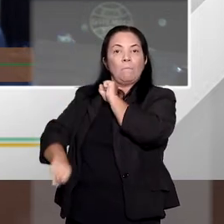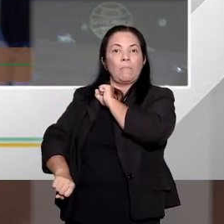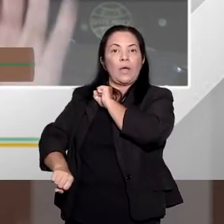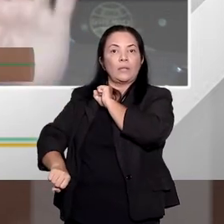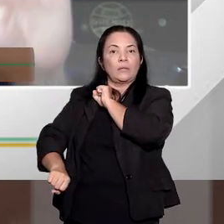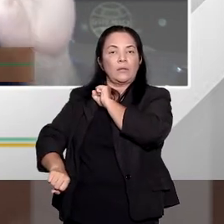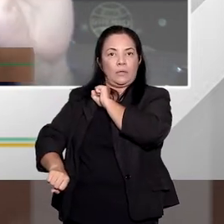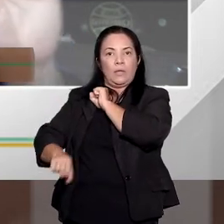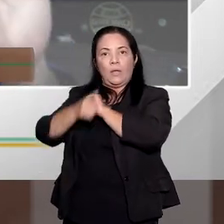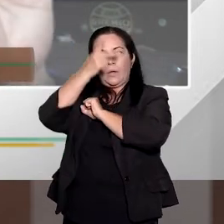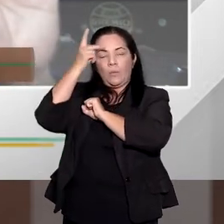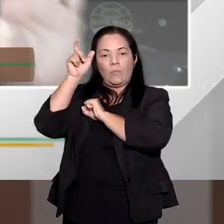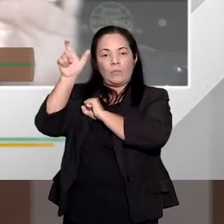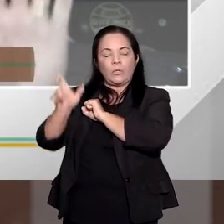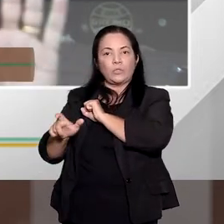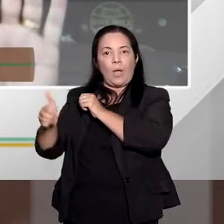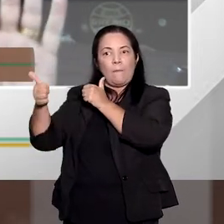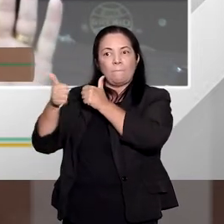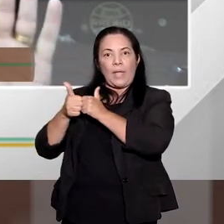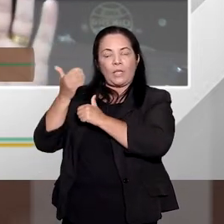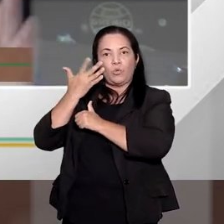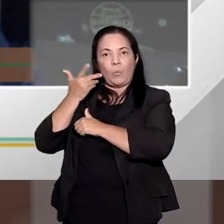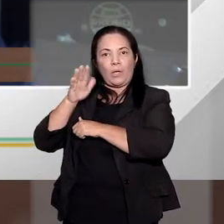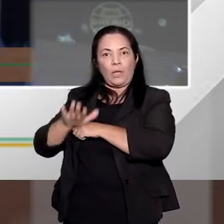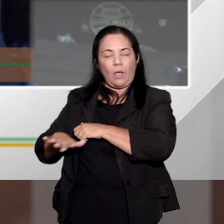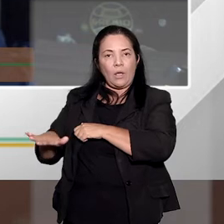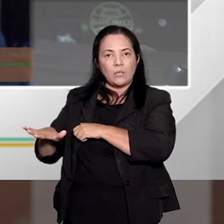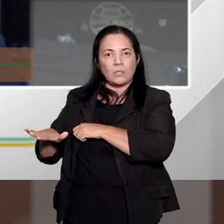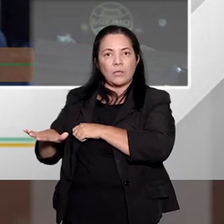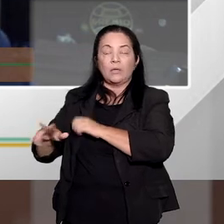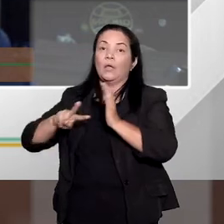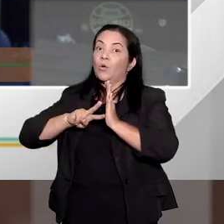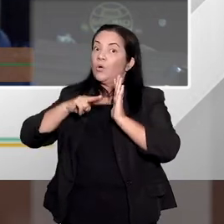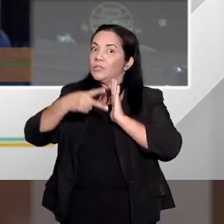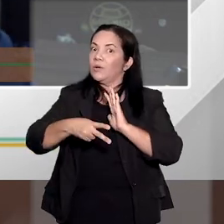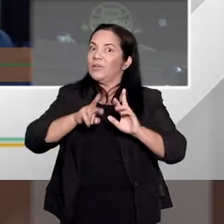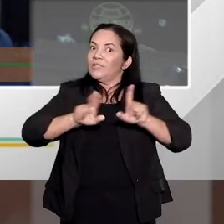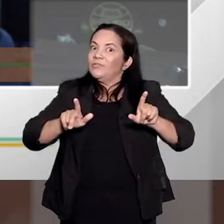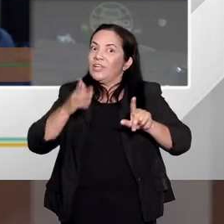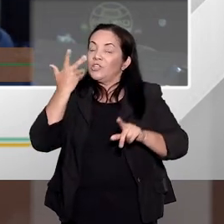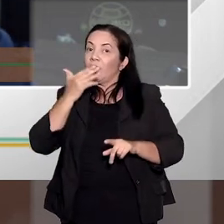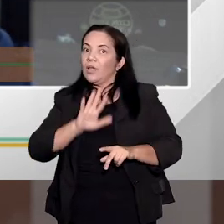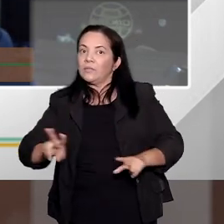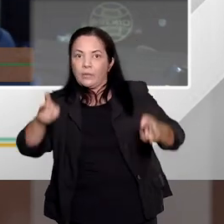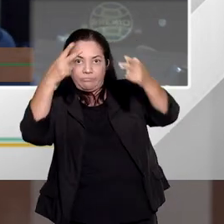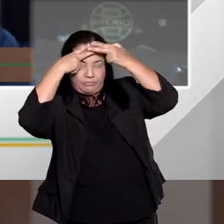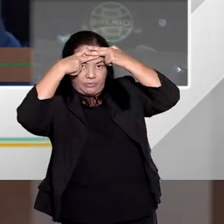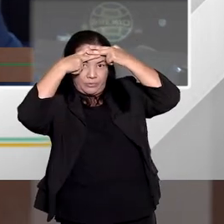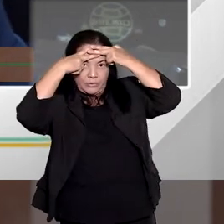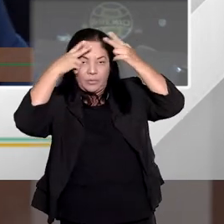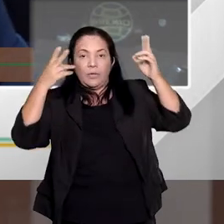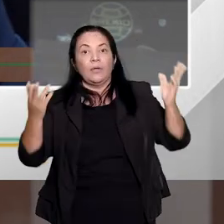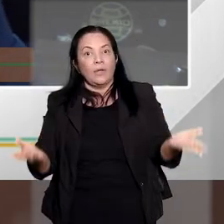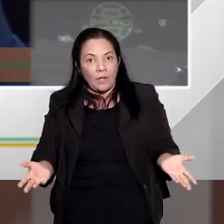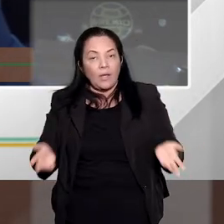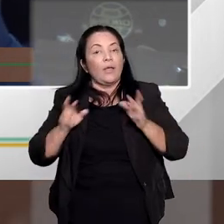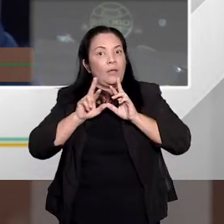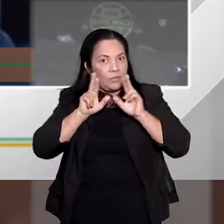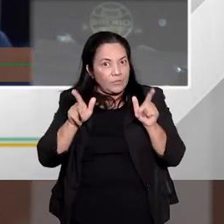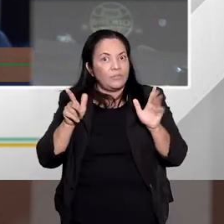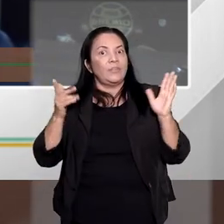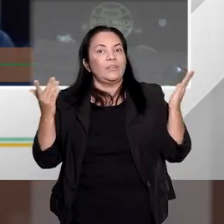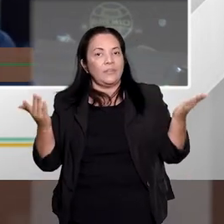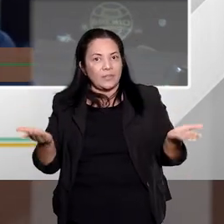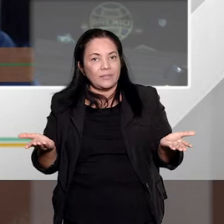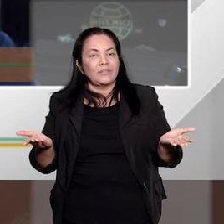criança, bom, aí já tem uma consequência diferente, porque pode criar um trauma para essa criança. Então, a consequência